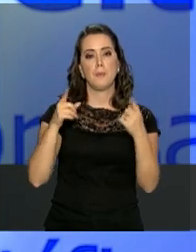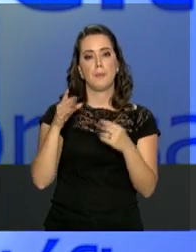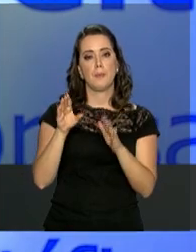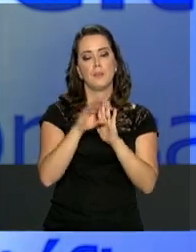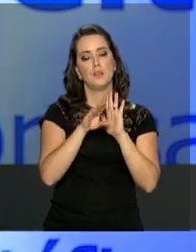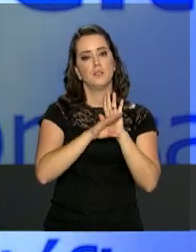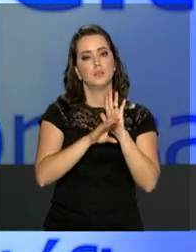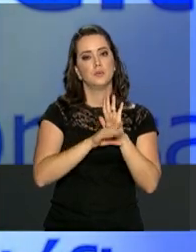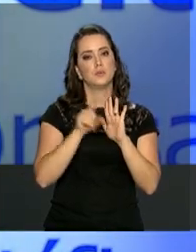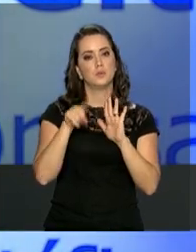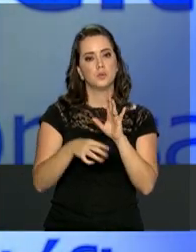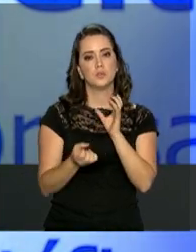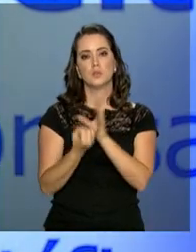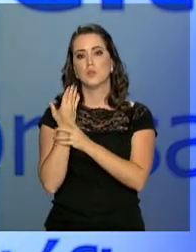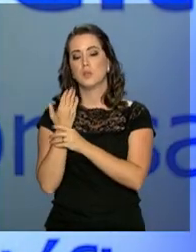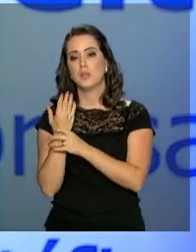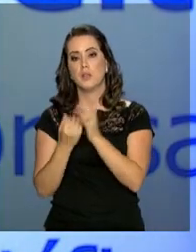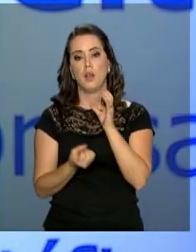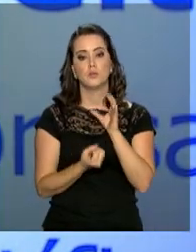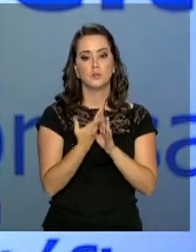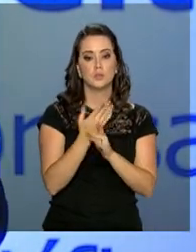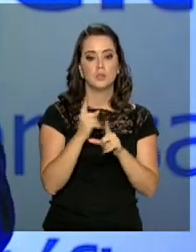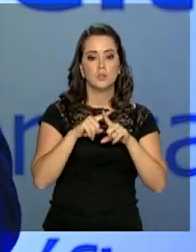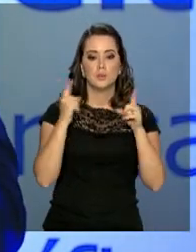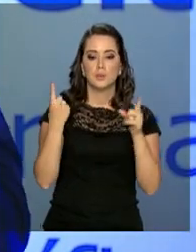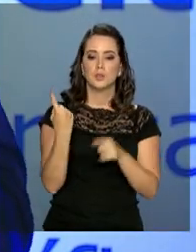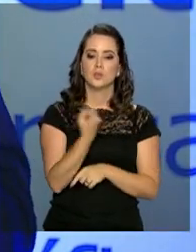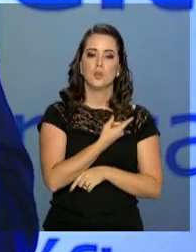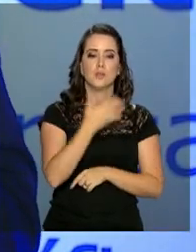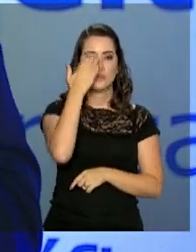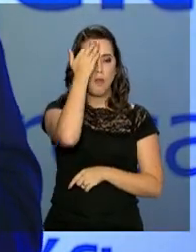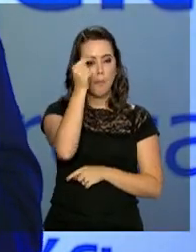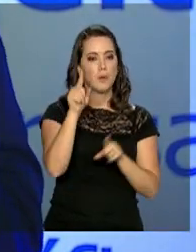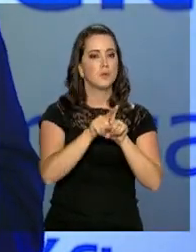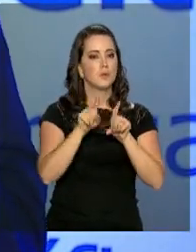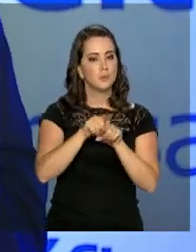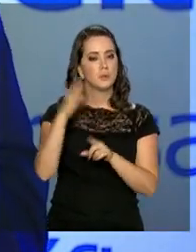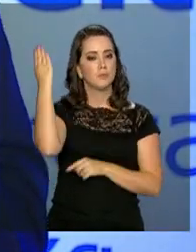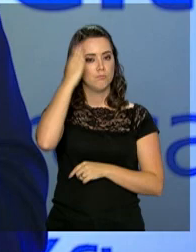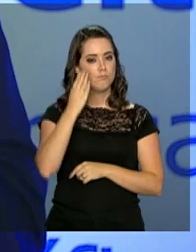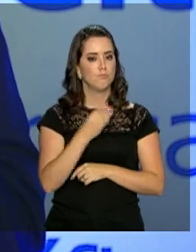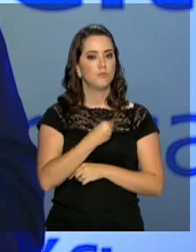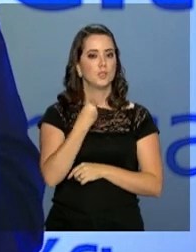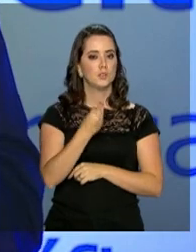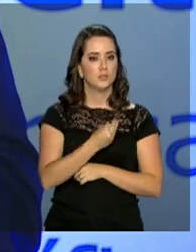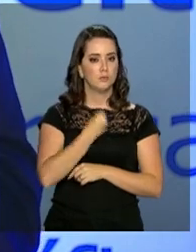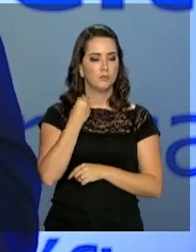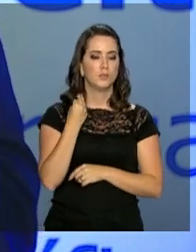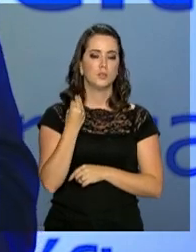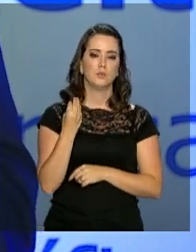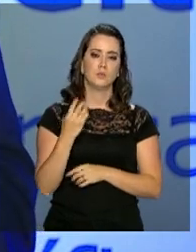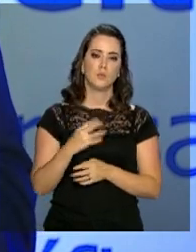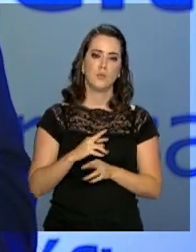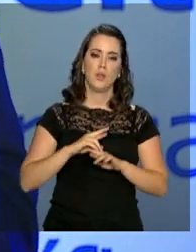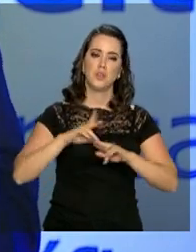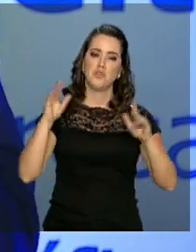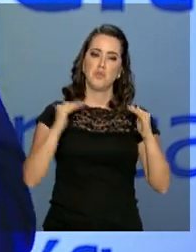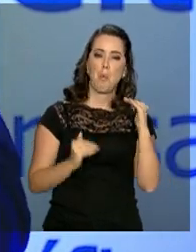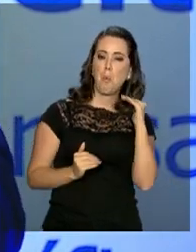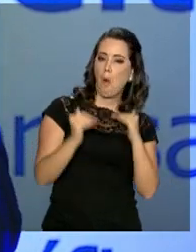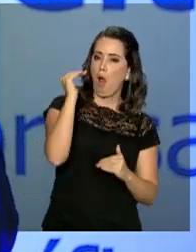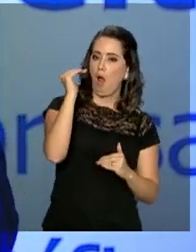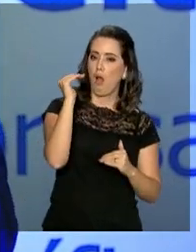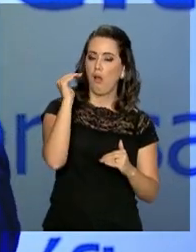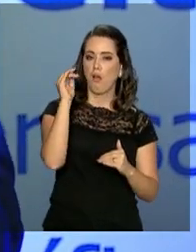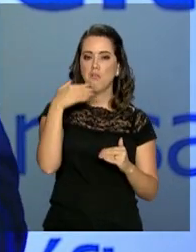programas foram criados, mas nós sabemos que o Brasil ainda vive com muita desigualdade,